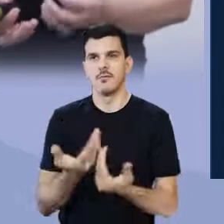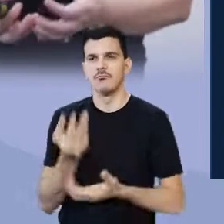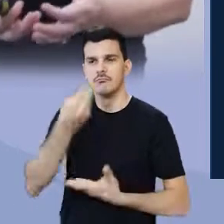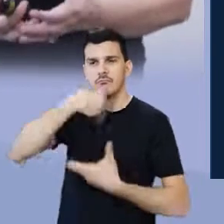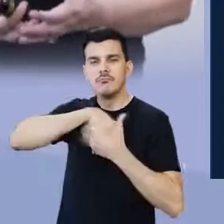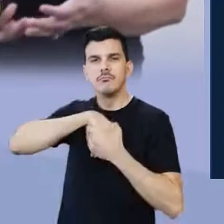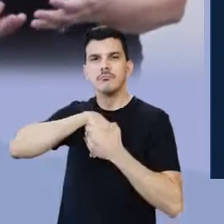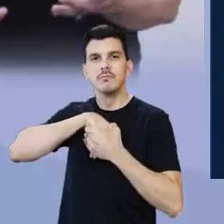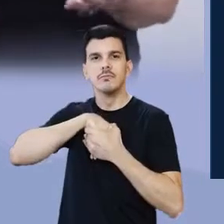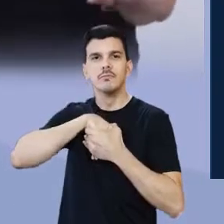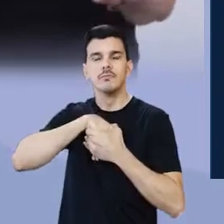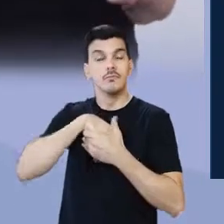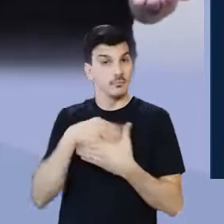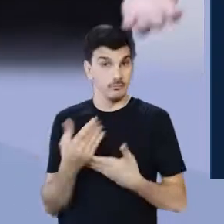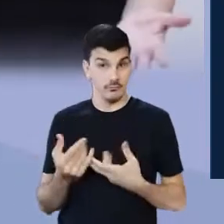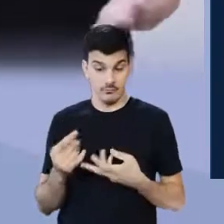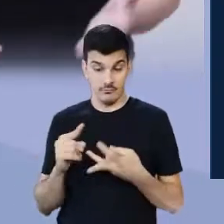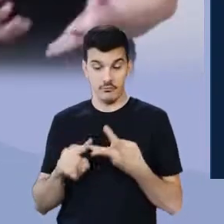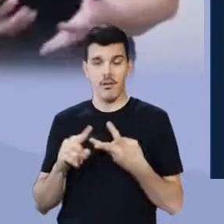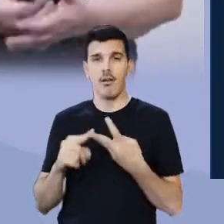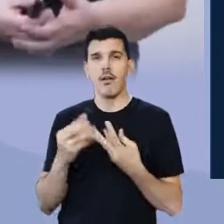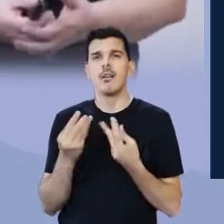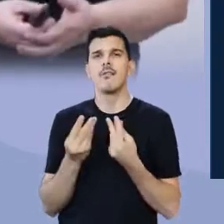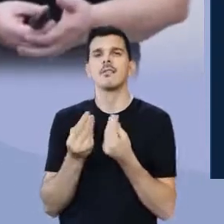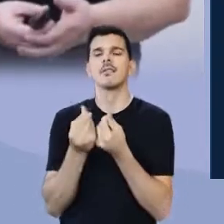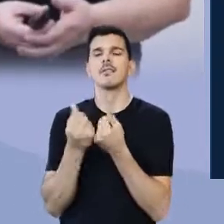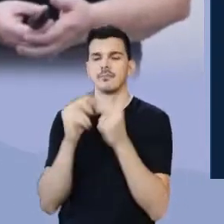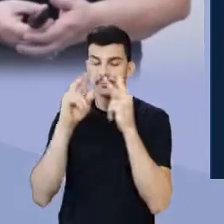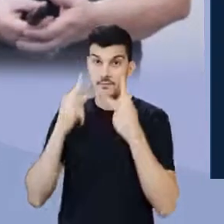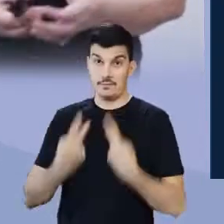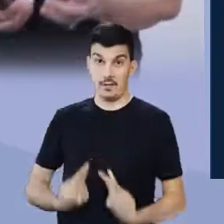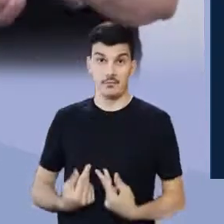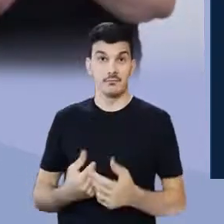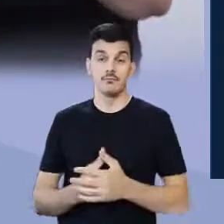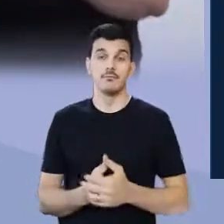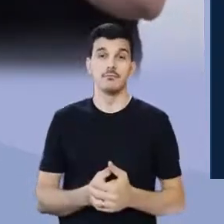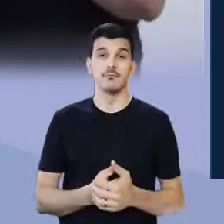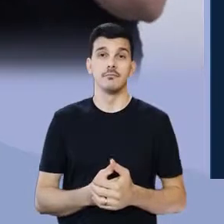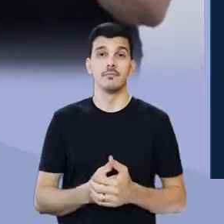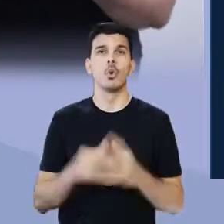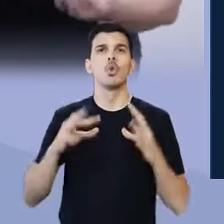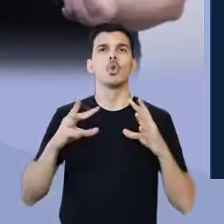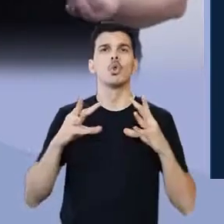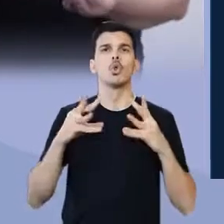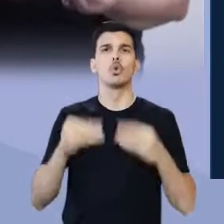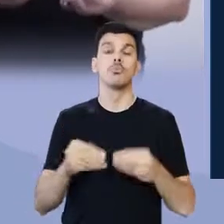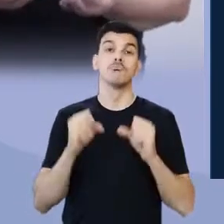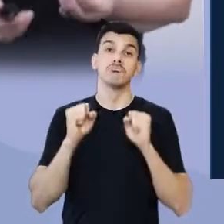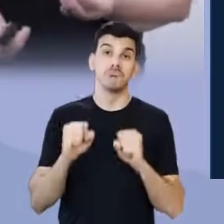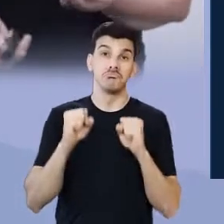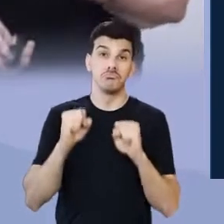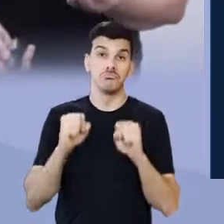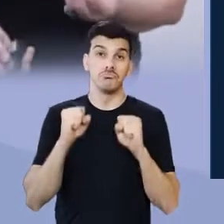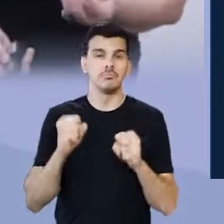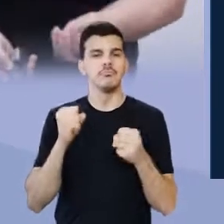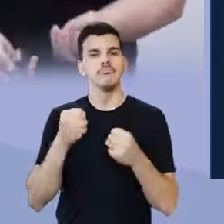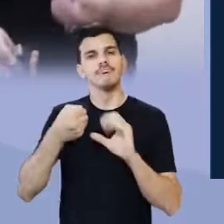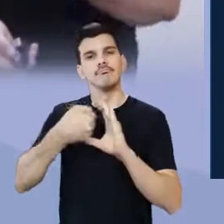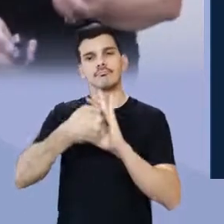subjetividade, da sensibilidade humana. Então, tudo pode ser